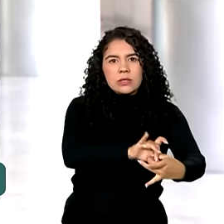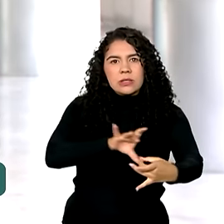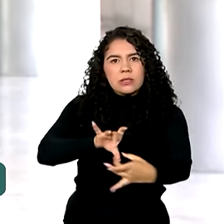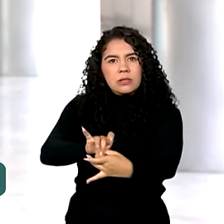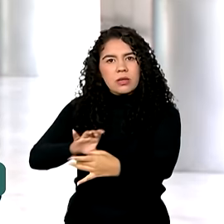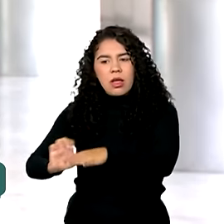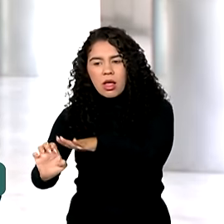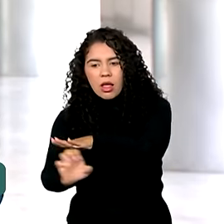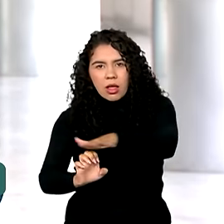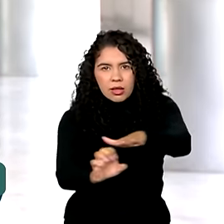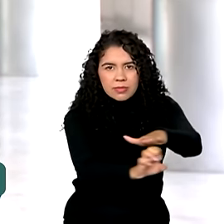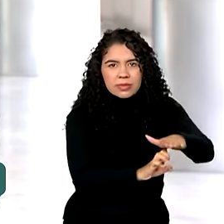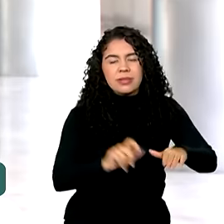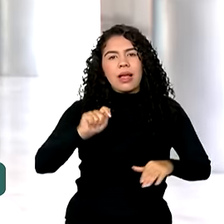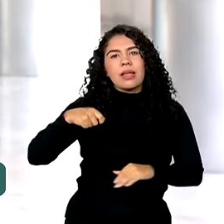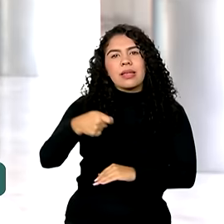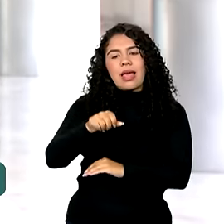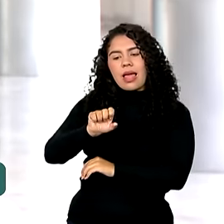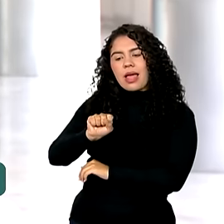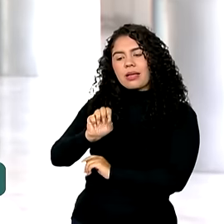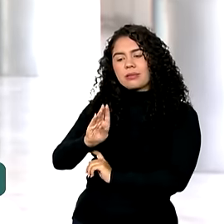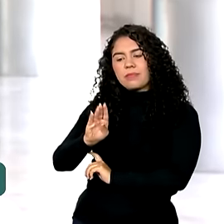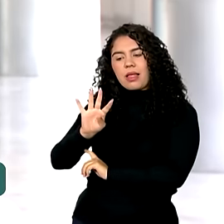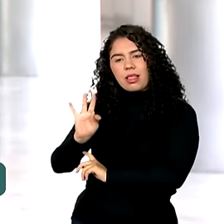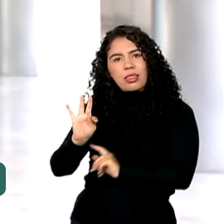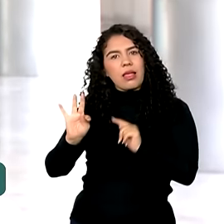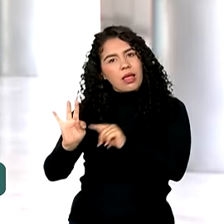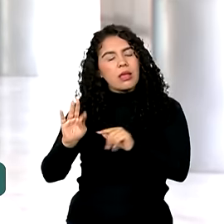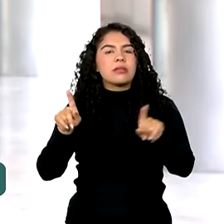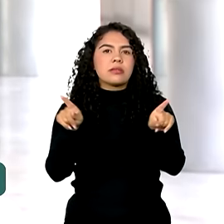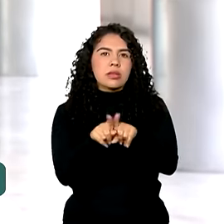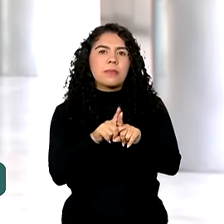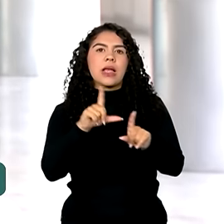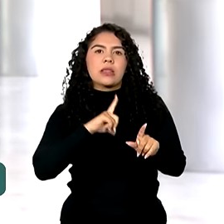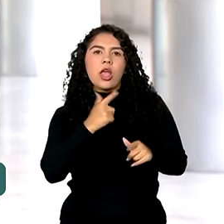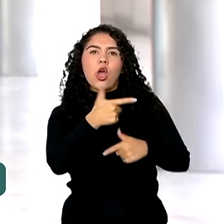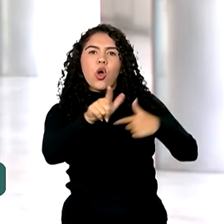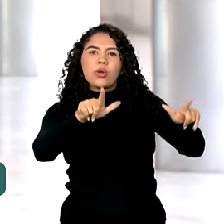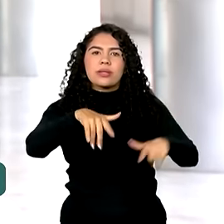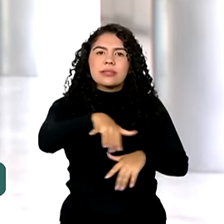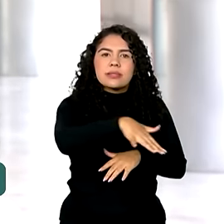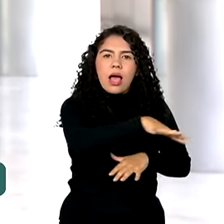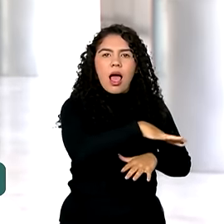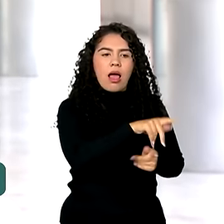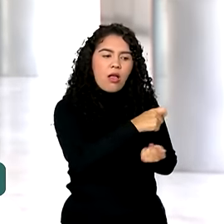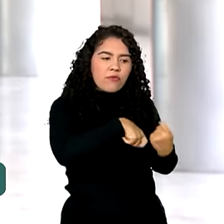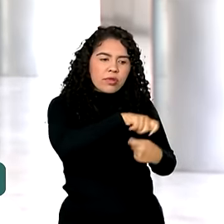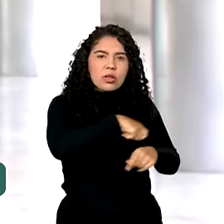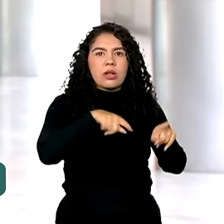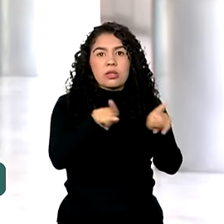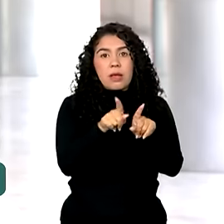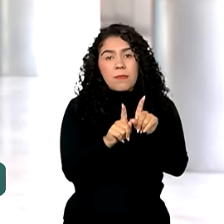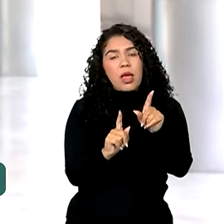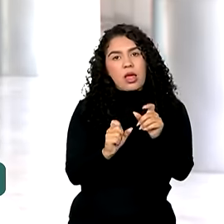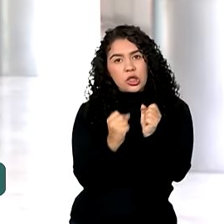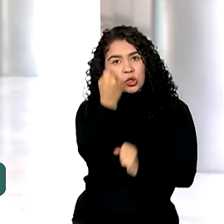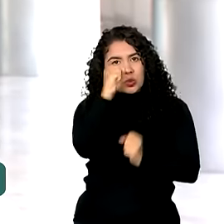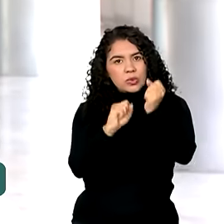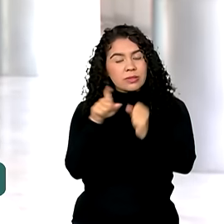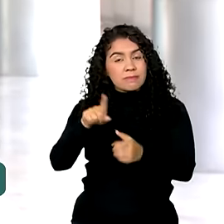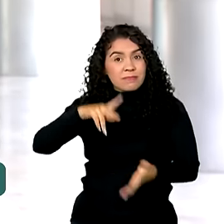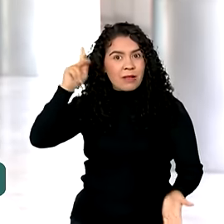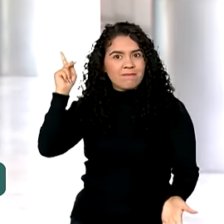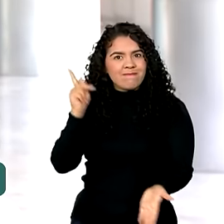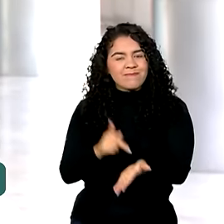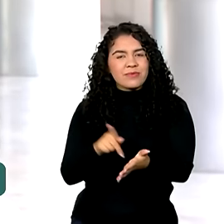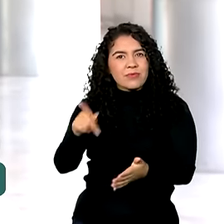inclusive o SBT, que é uma empresa de televisão, mas também tem negócios nos ramos financeiros e também industrial, mas que ficou conhecido de fato como